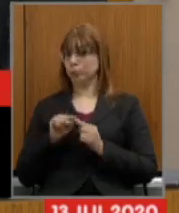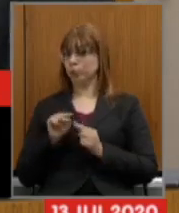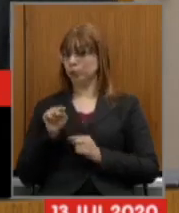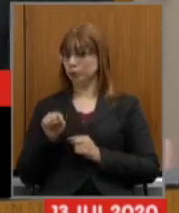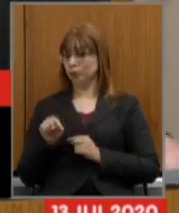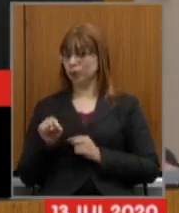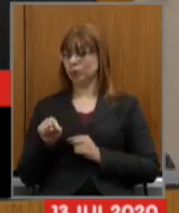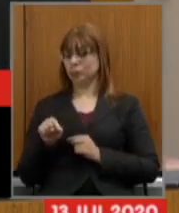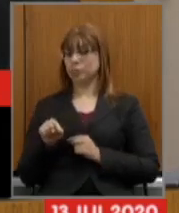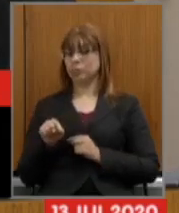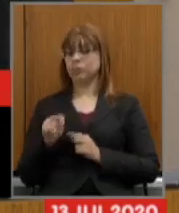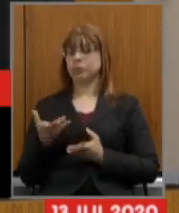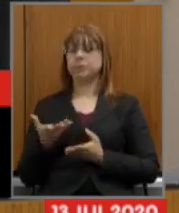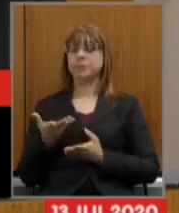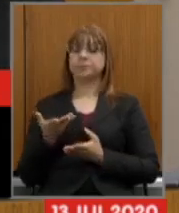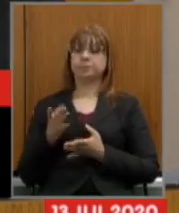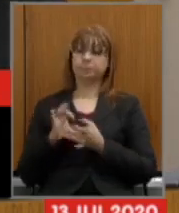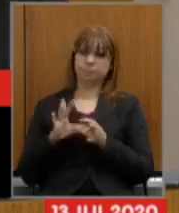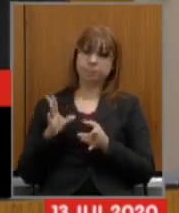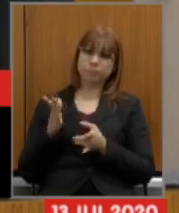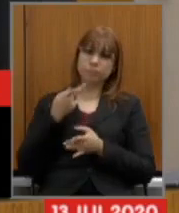apenas com uma consideração final